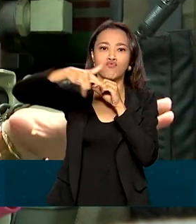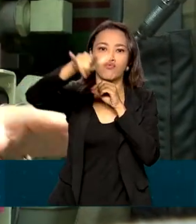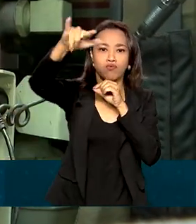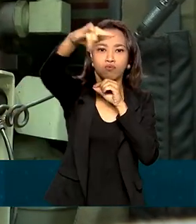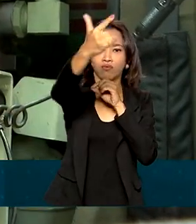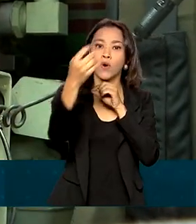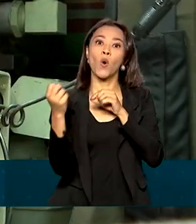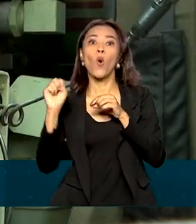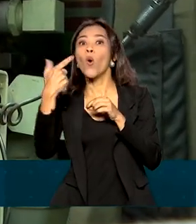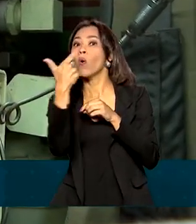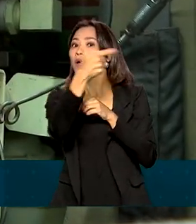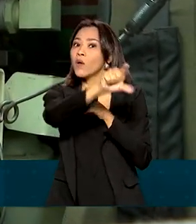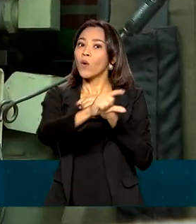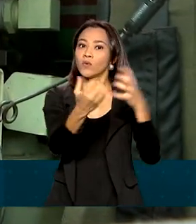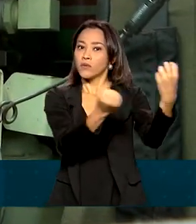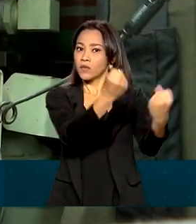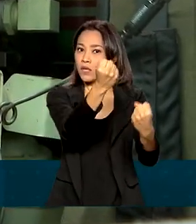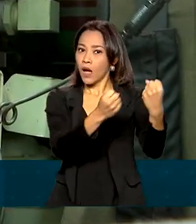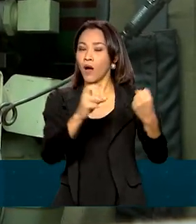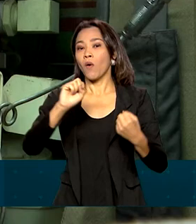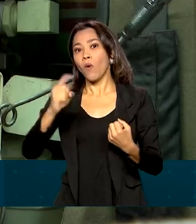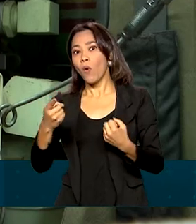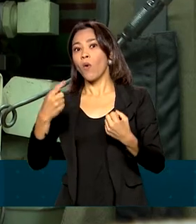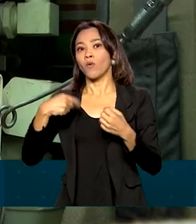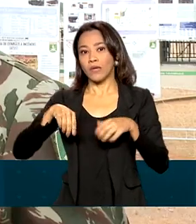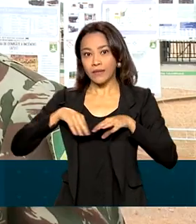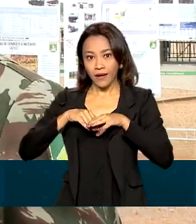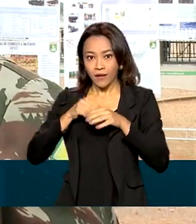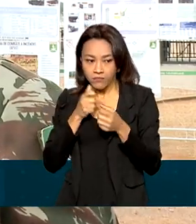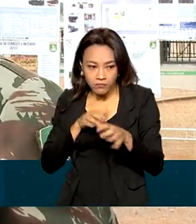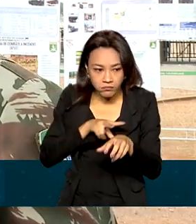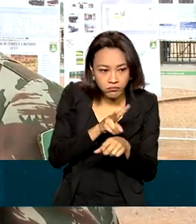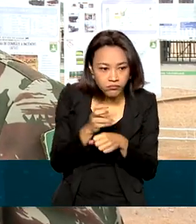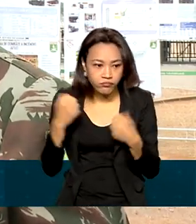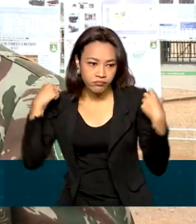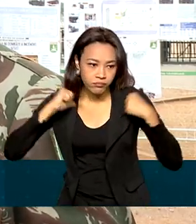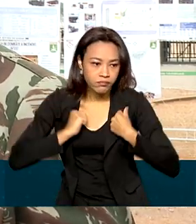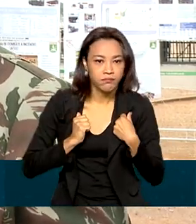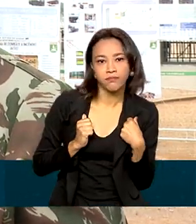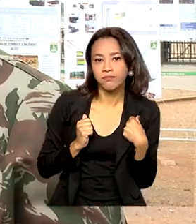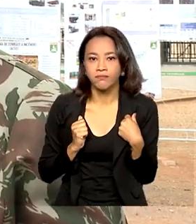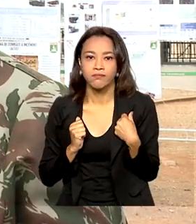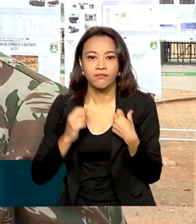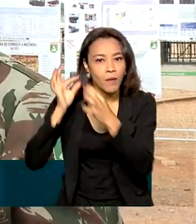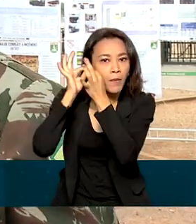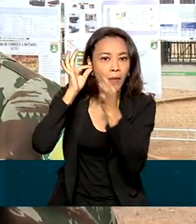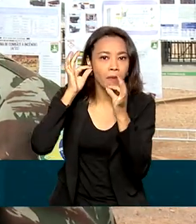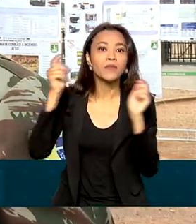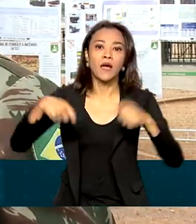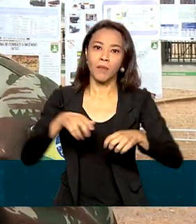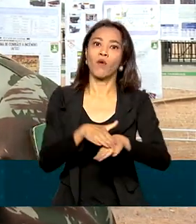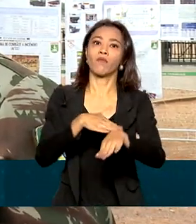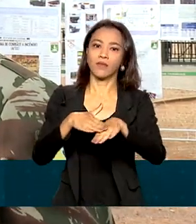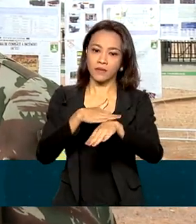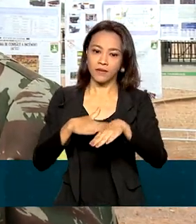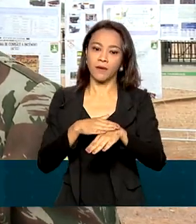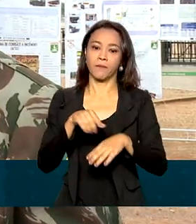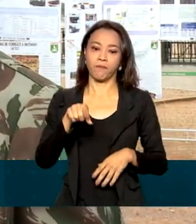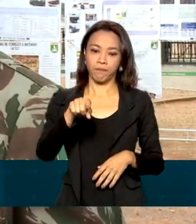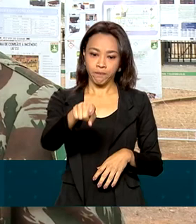em outros veículos ou ainda com a tropa que segue pela terra. O Guarani veio para revolucionar o modo de combate